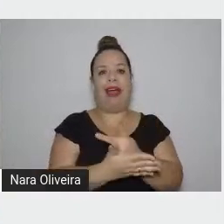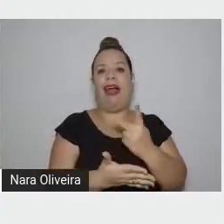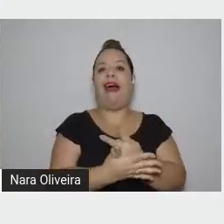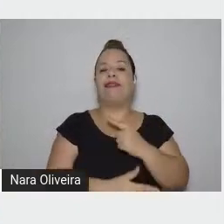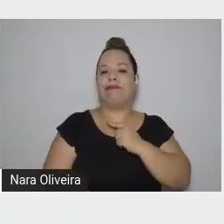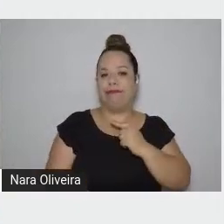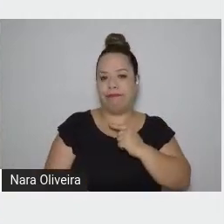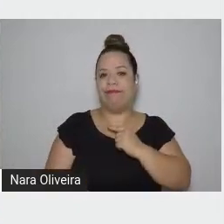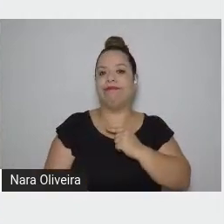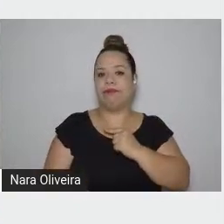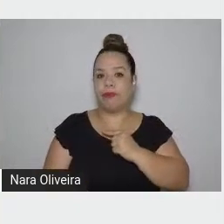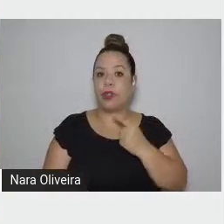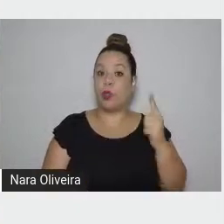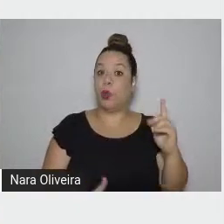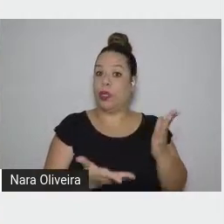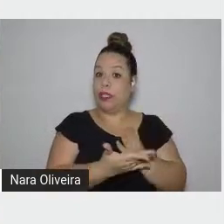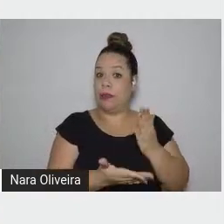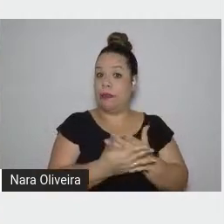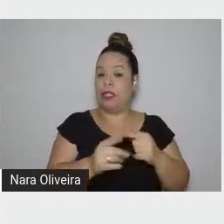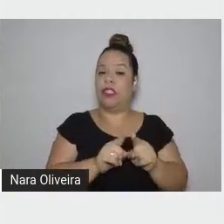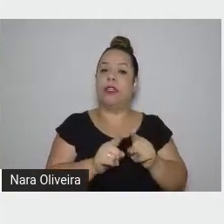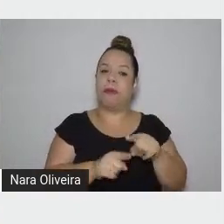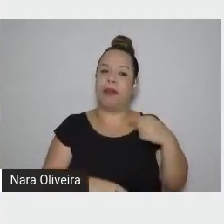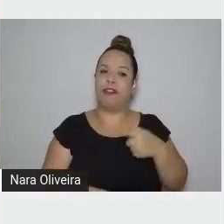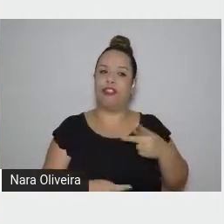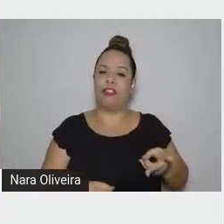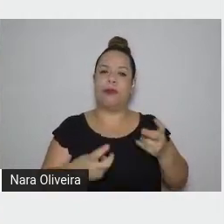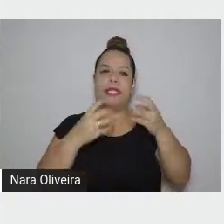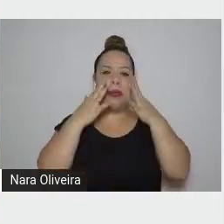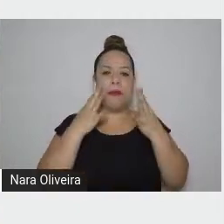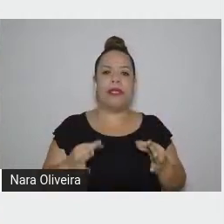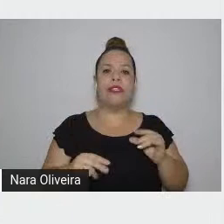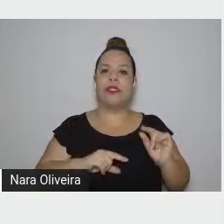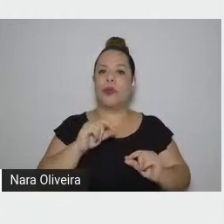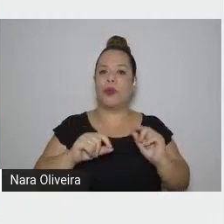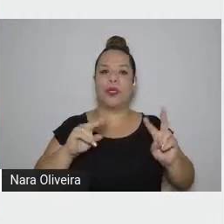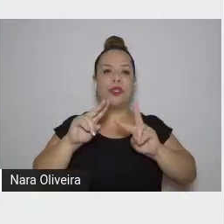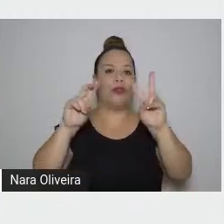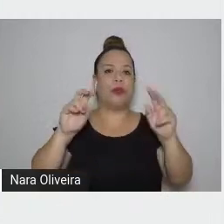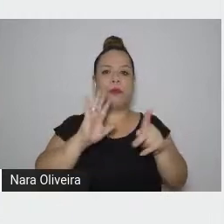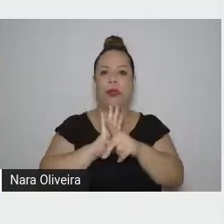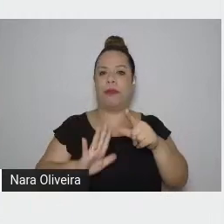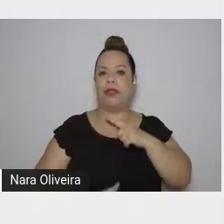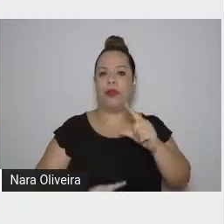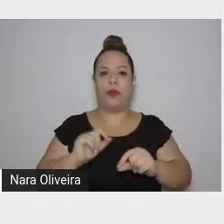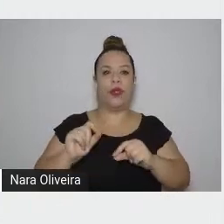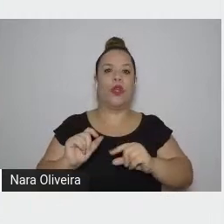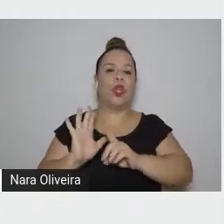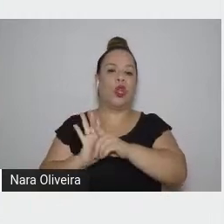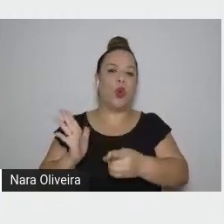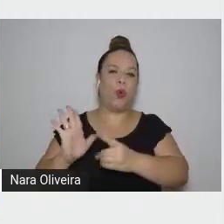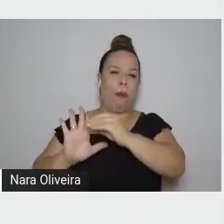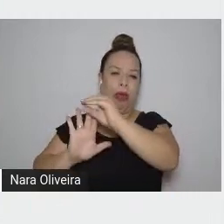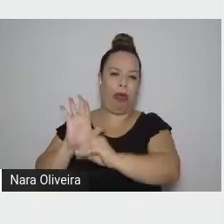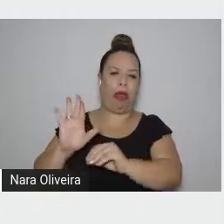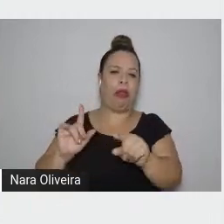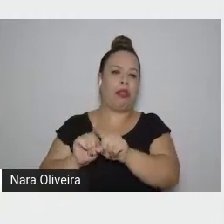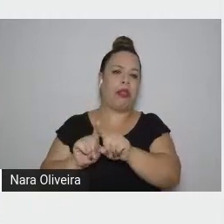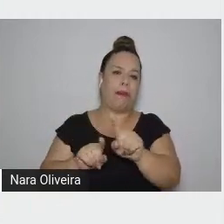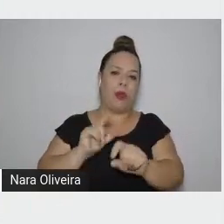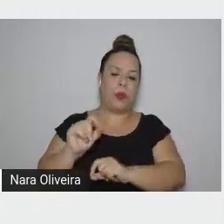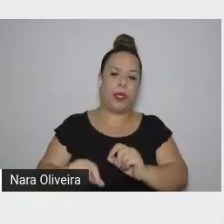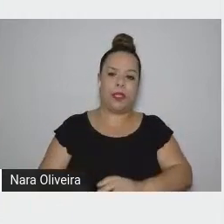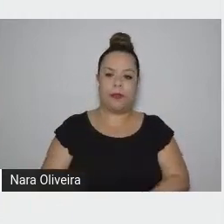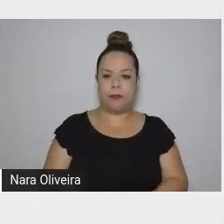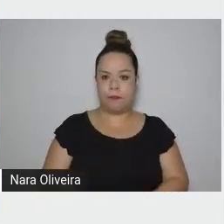páginas também notáveis sobre os ofícios e as artes, a